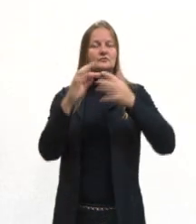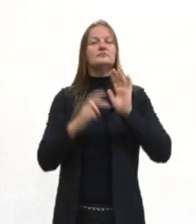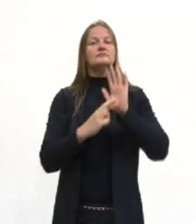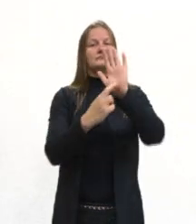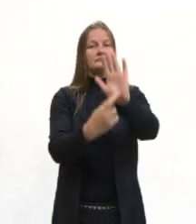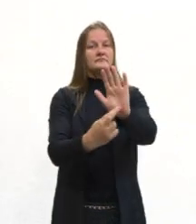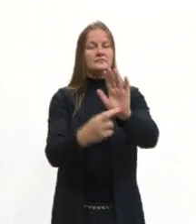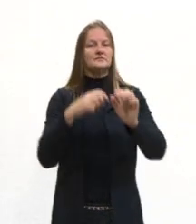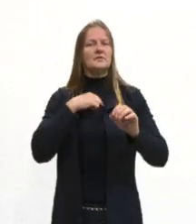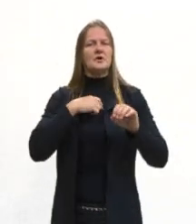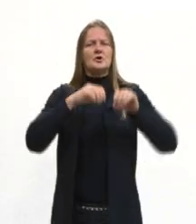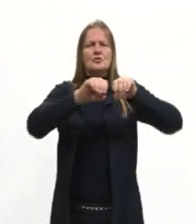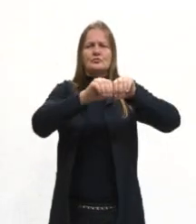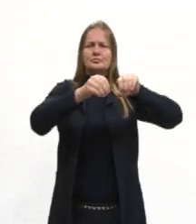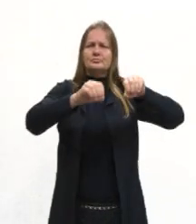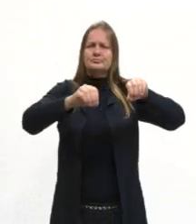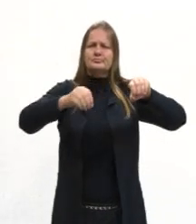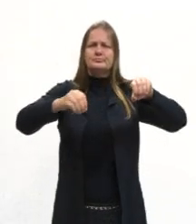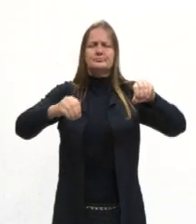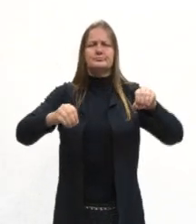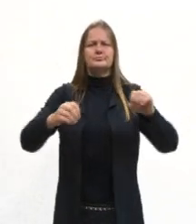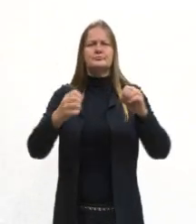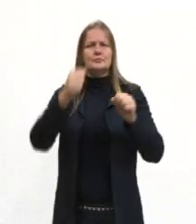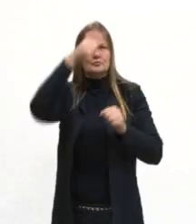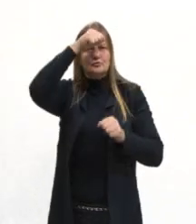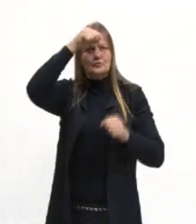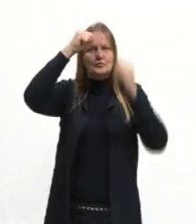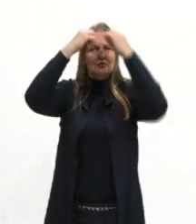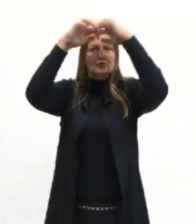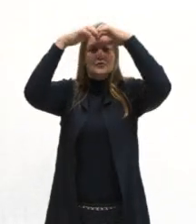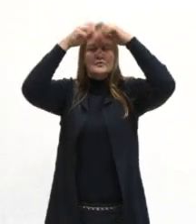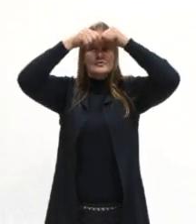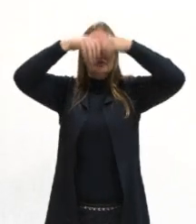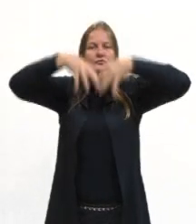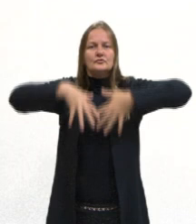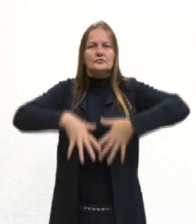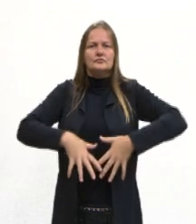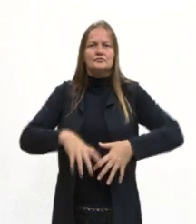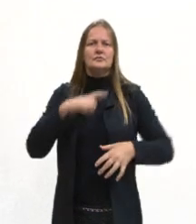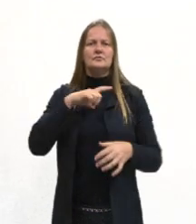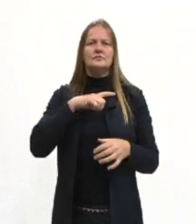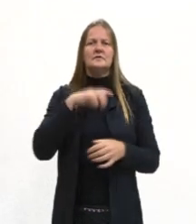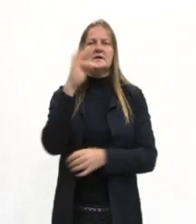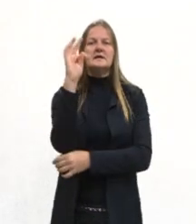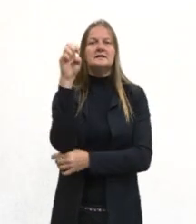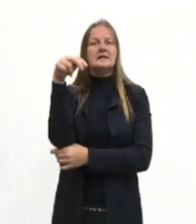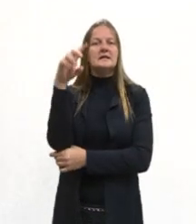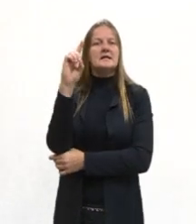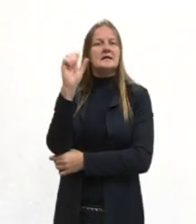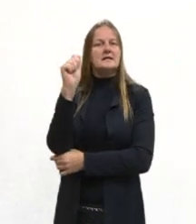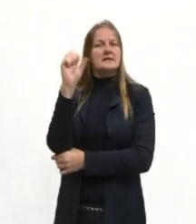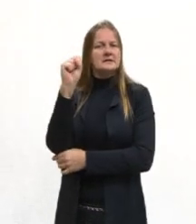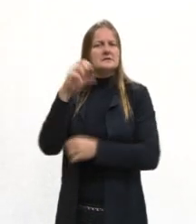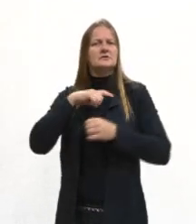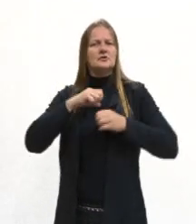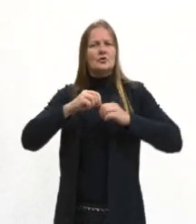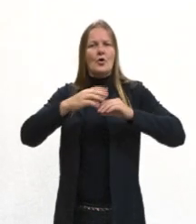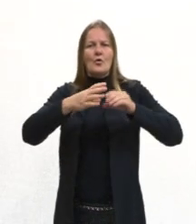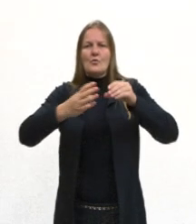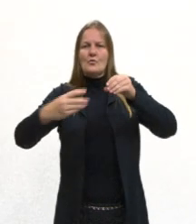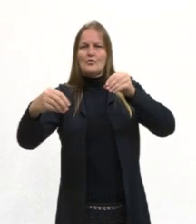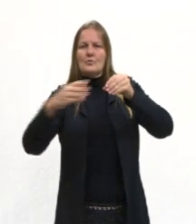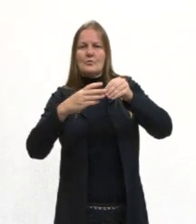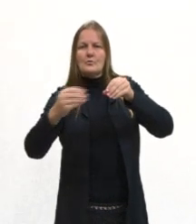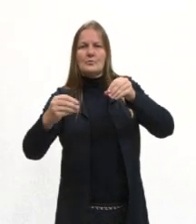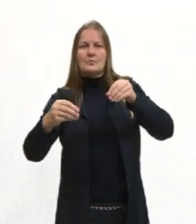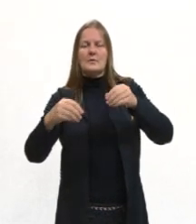tubo nervoso dorsal, notocorda, fendas farindianas e cauda pós